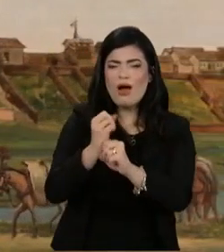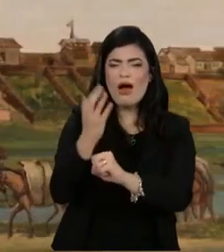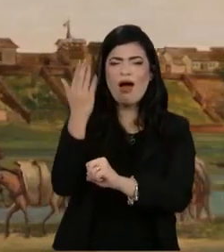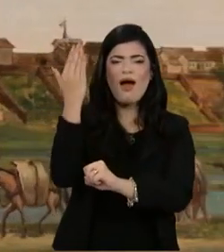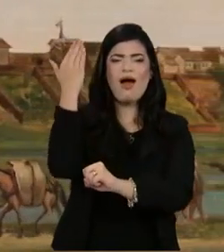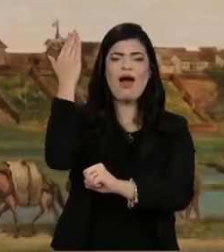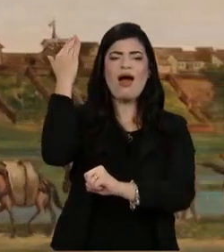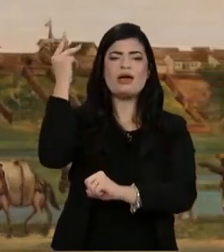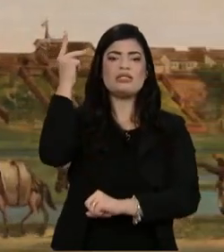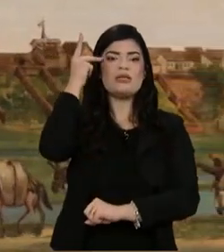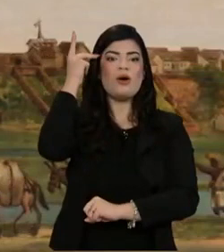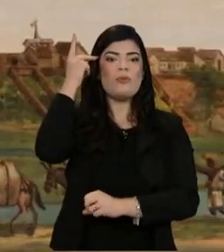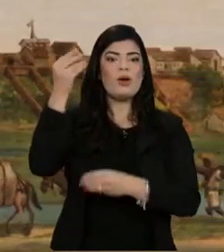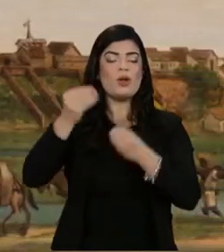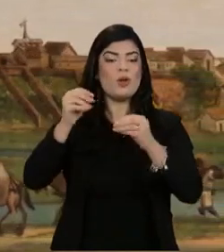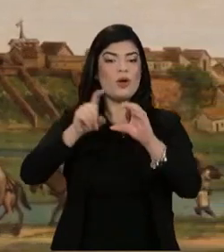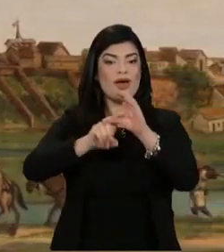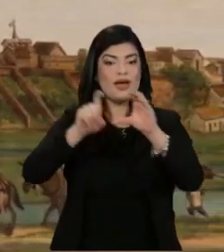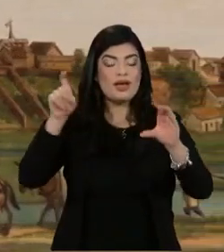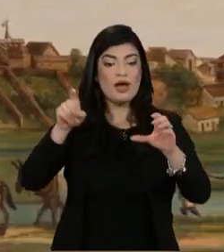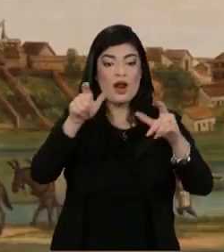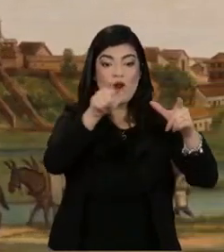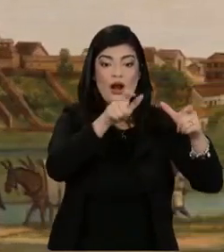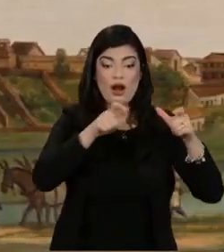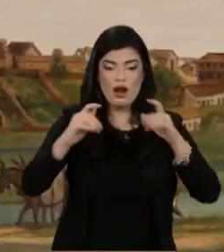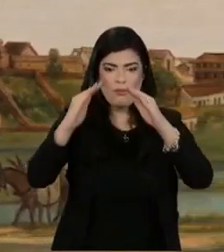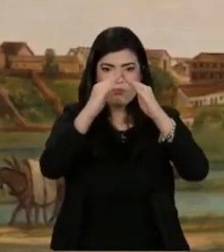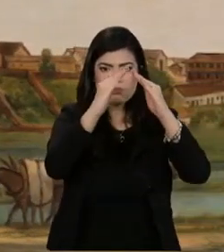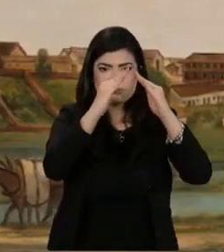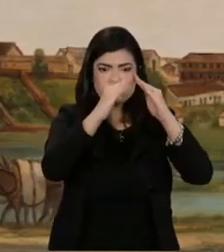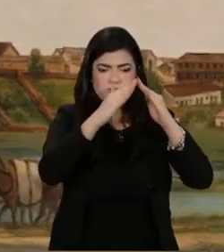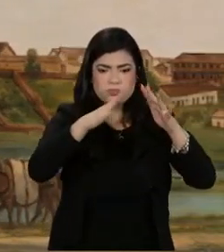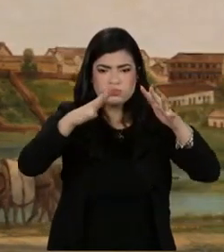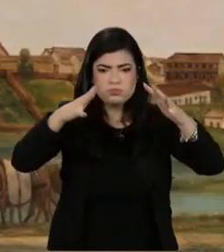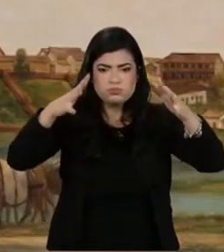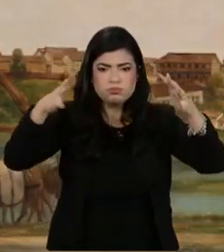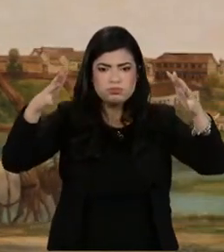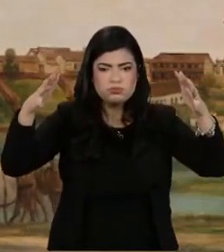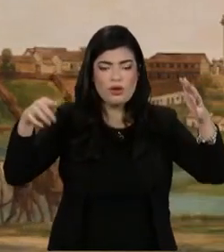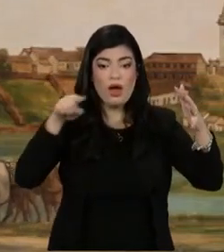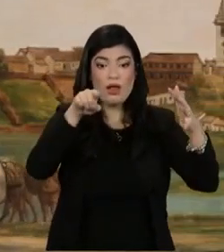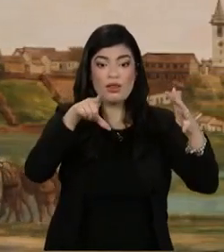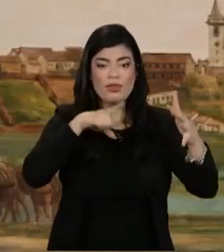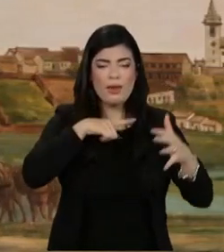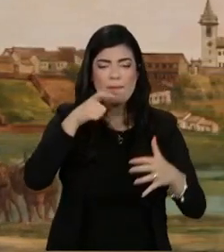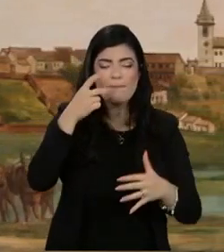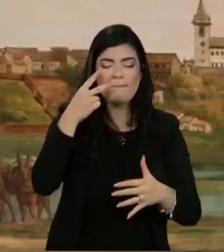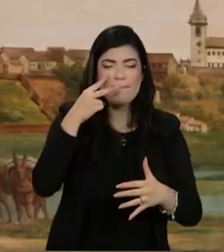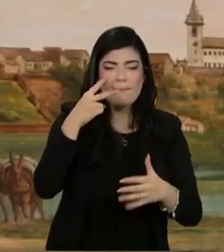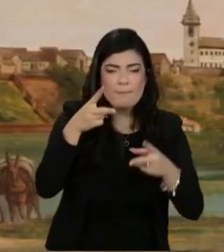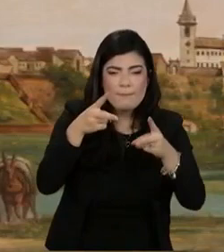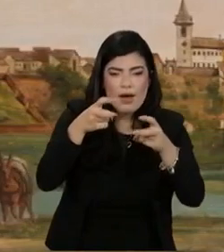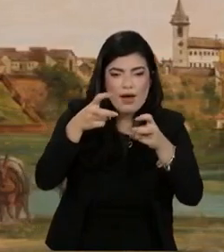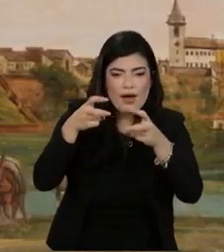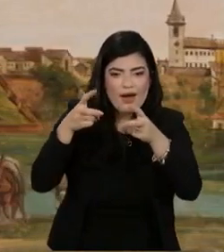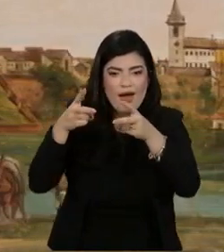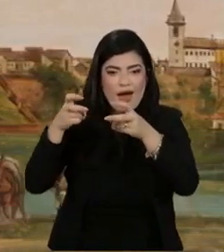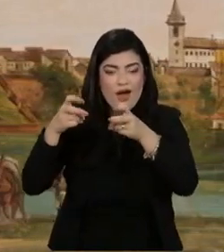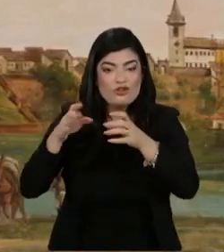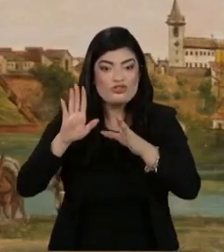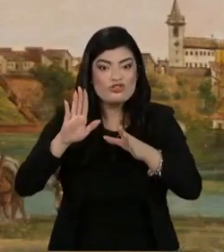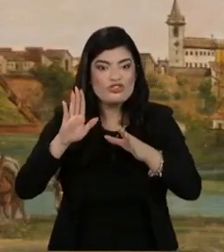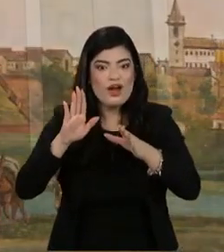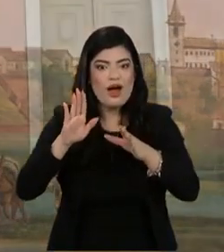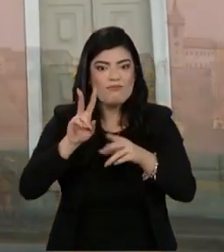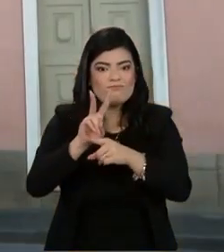época da Independência. Alguns dos casarões em estilo colonial que aparecem na imagem foram conservados até